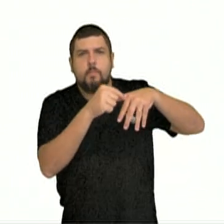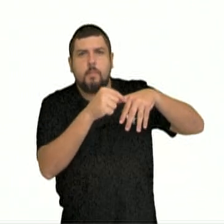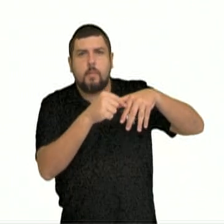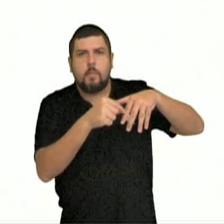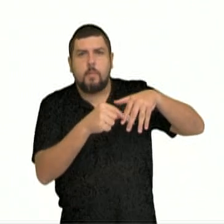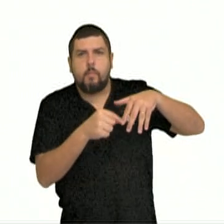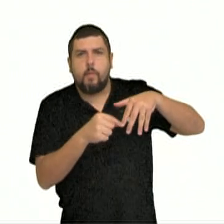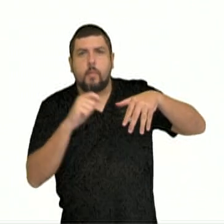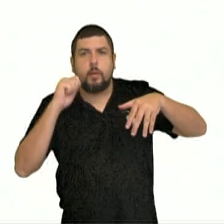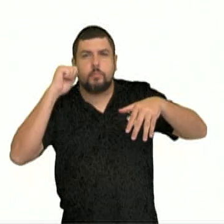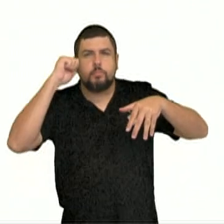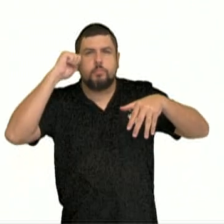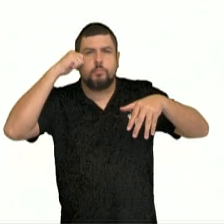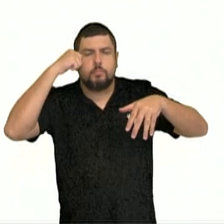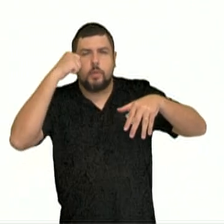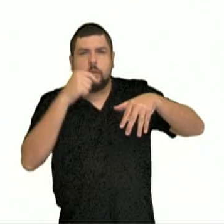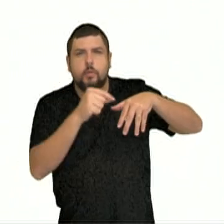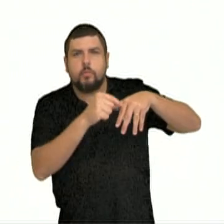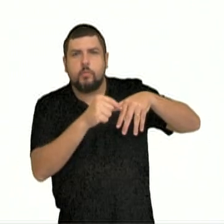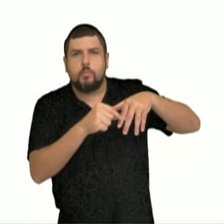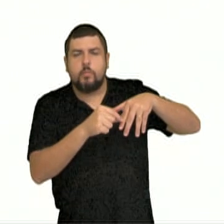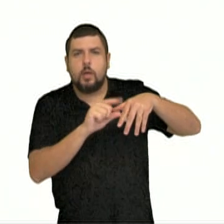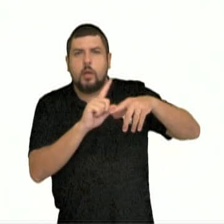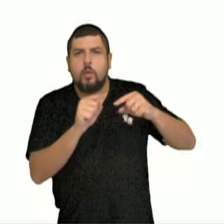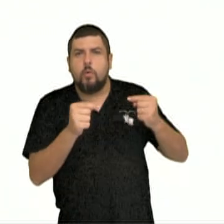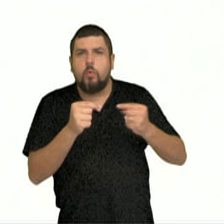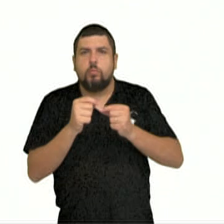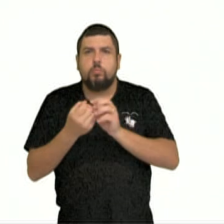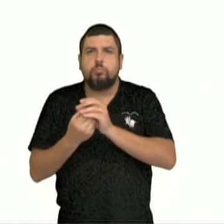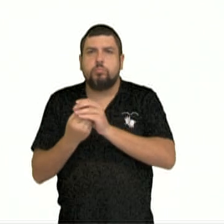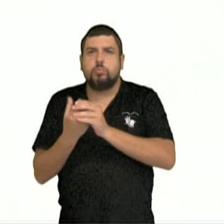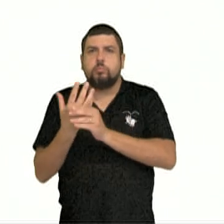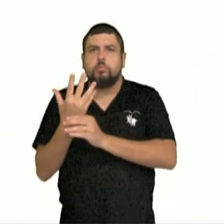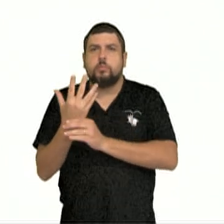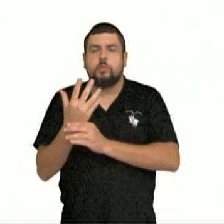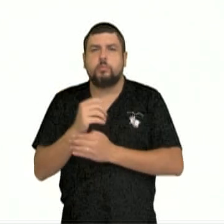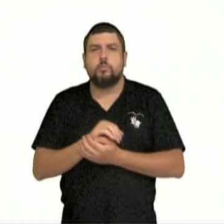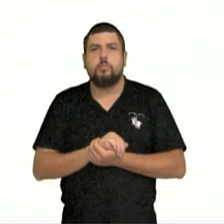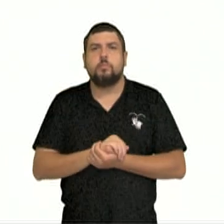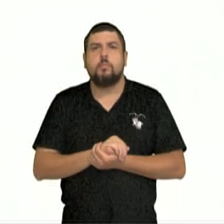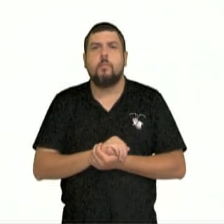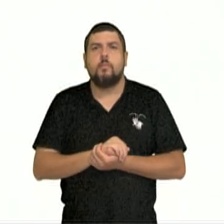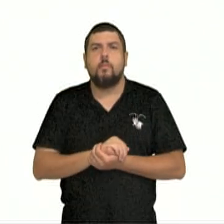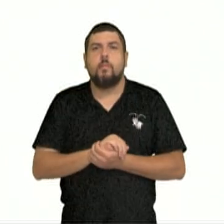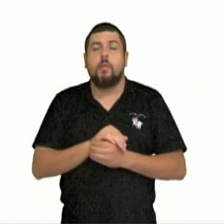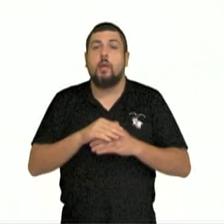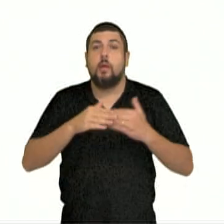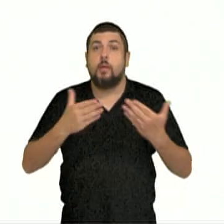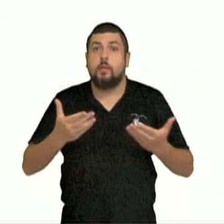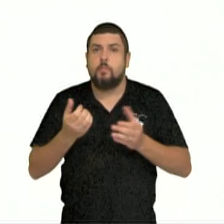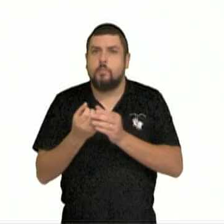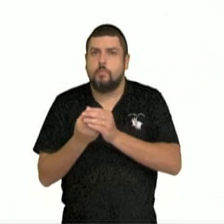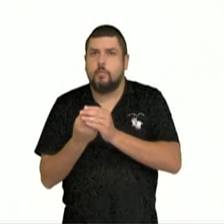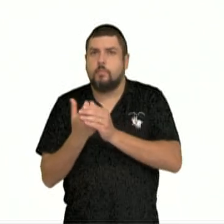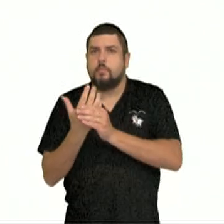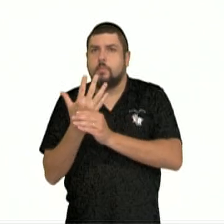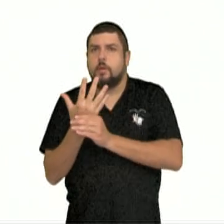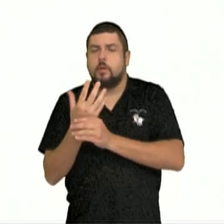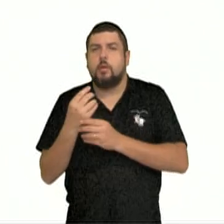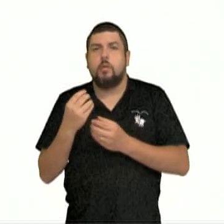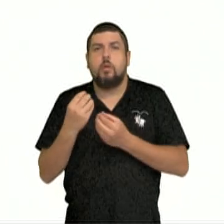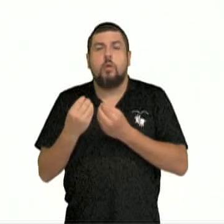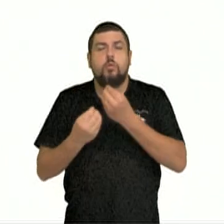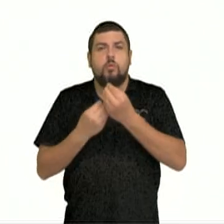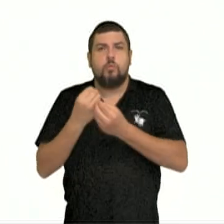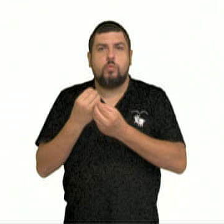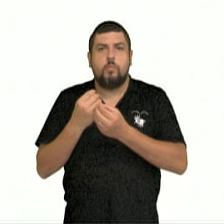seu verso, que são estruturas associadas à reprodução. Já que estamos falando da reprodução, essa planta, essa espécie